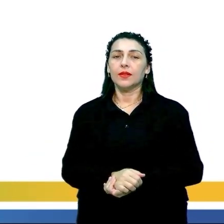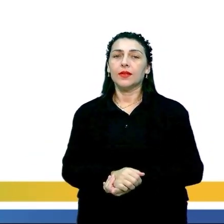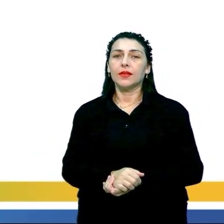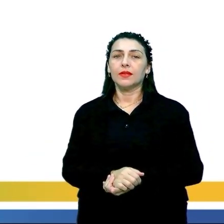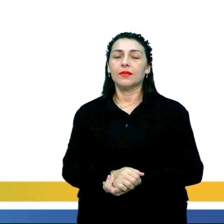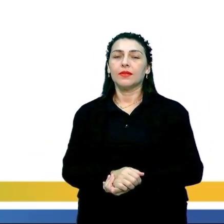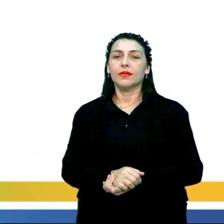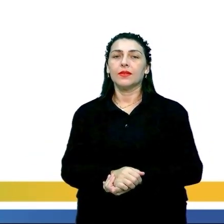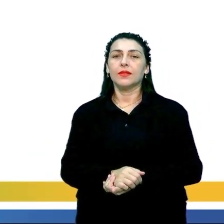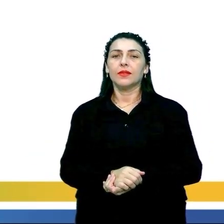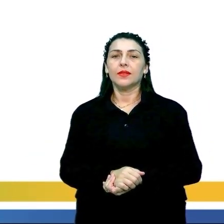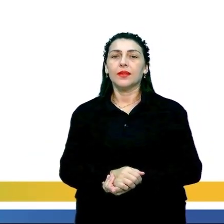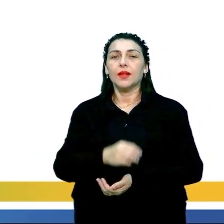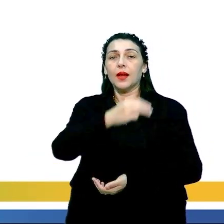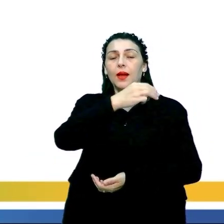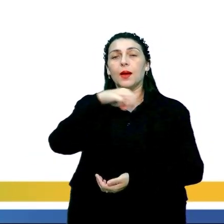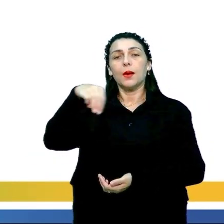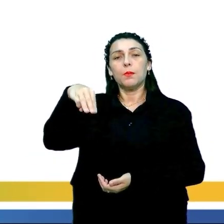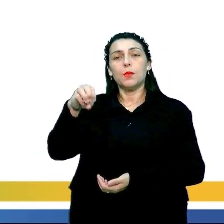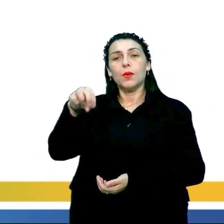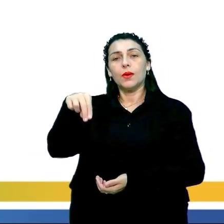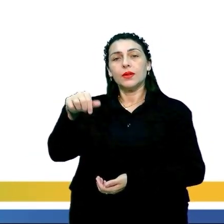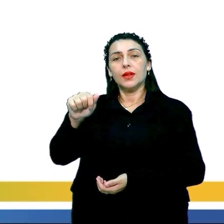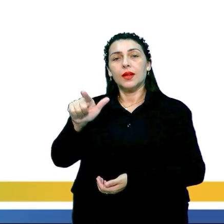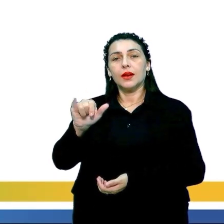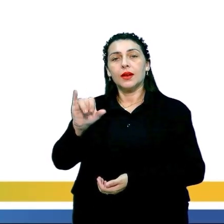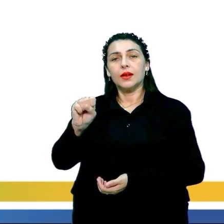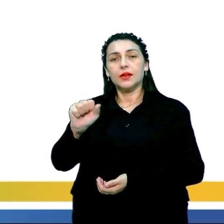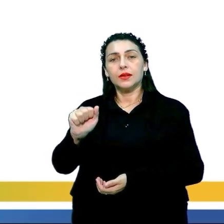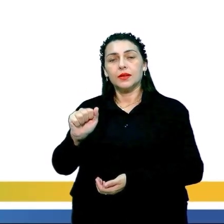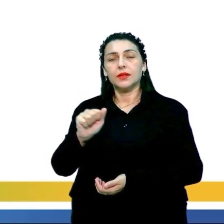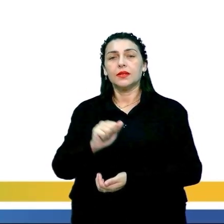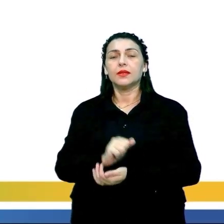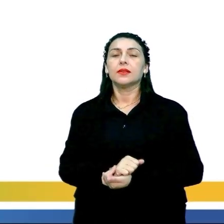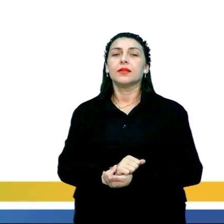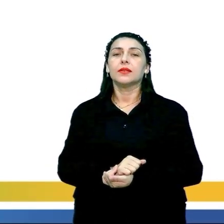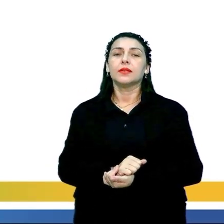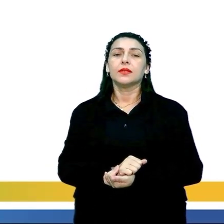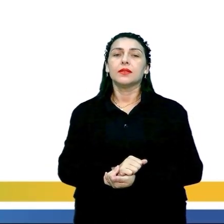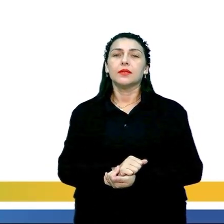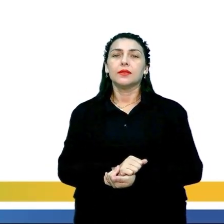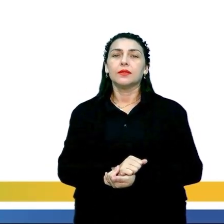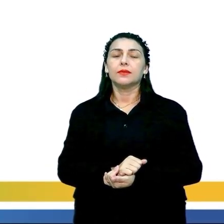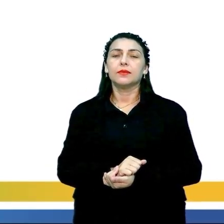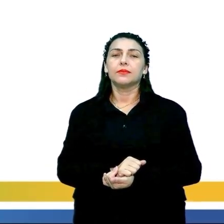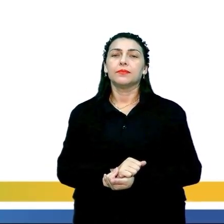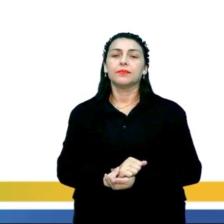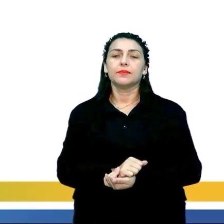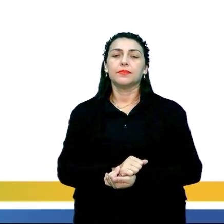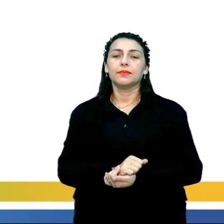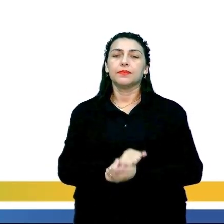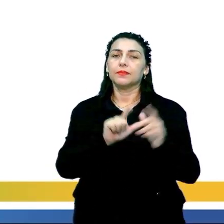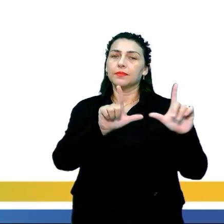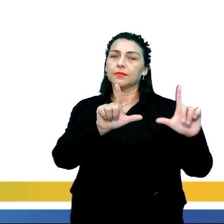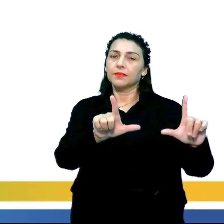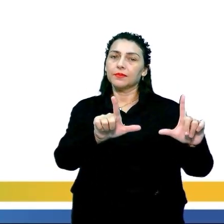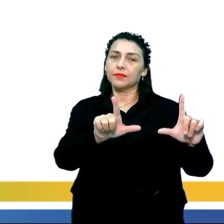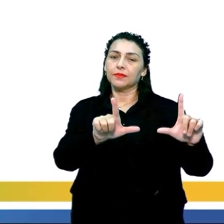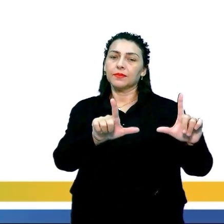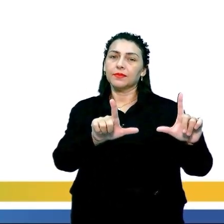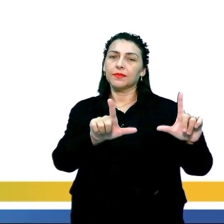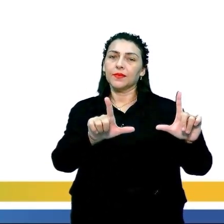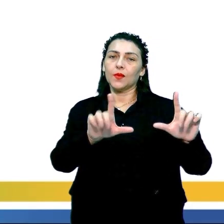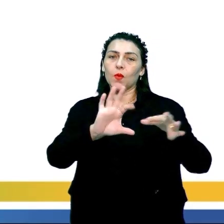você conhece, que é a Mona Lisa, e está aí totalmente colocado fora do seu